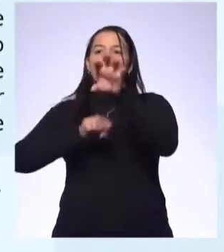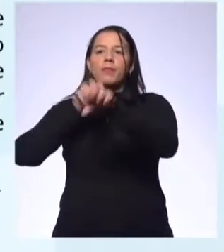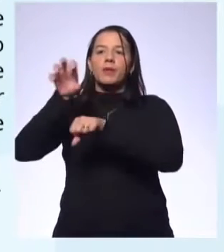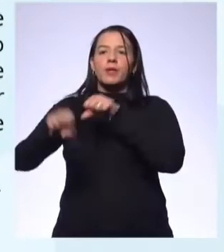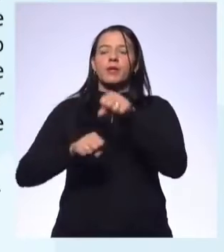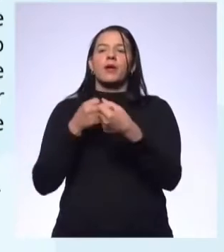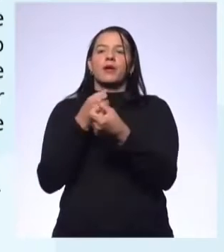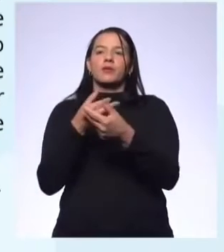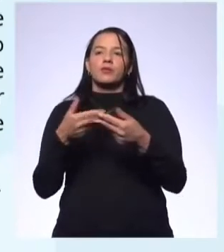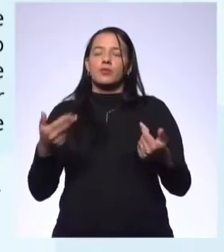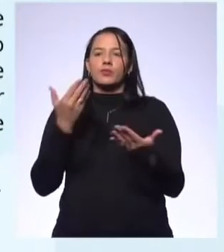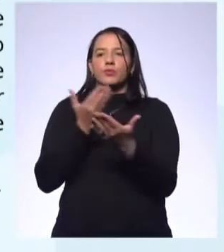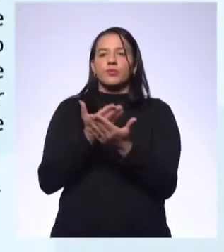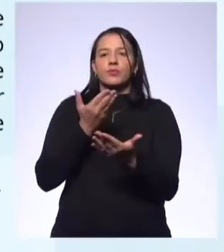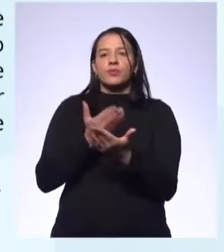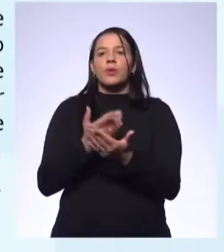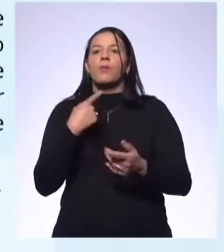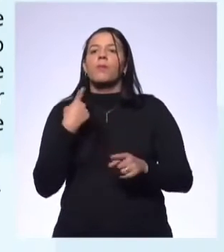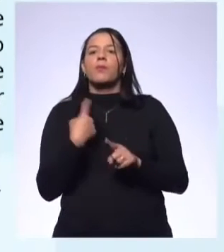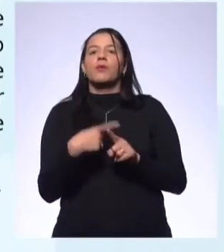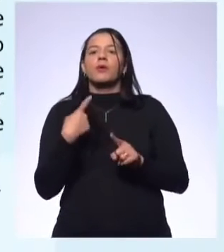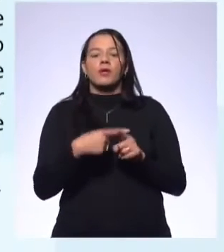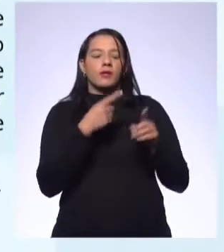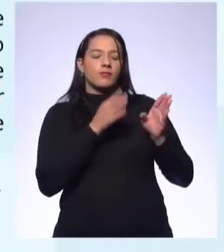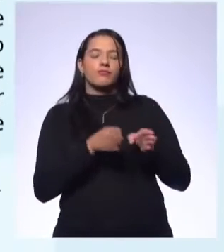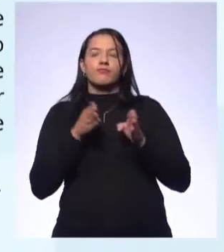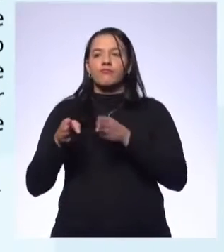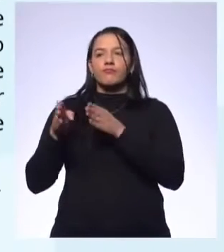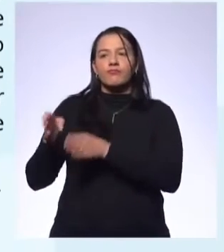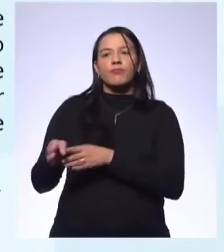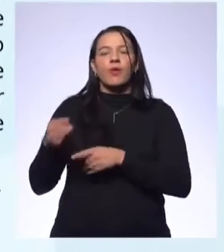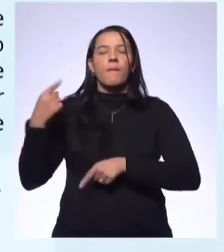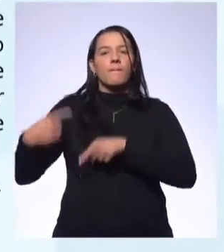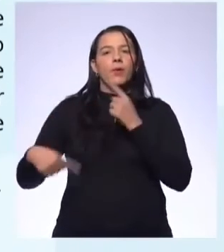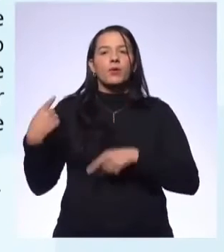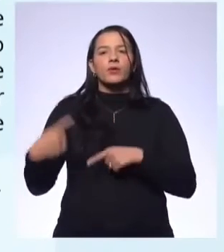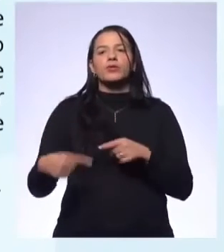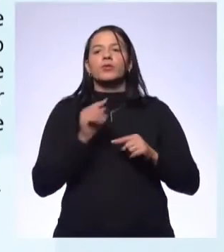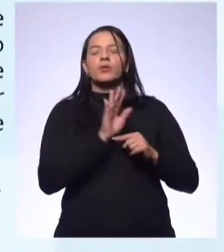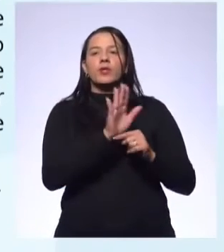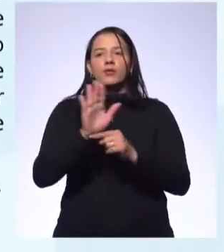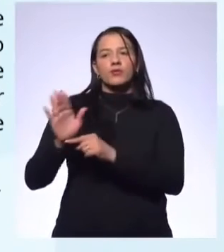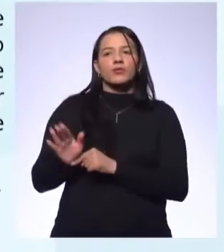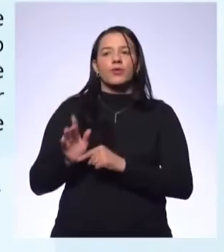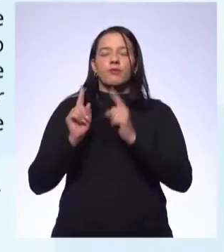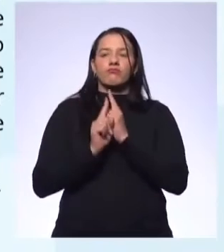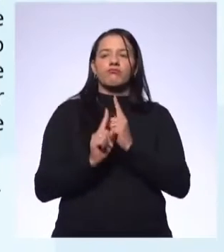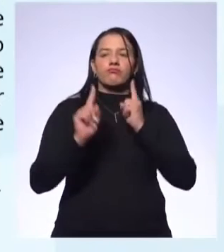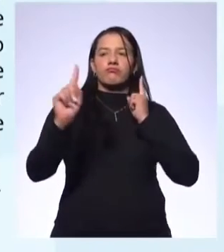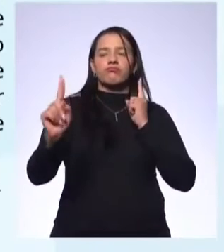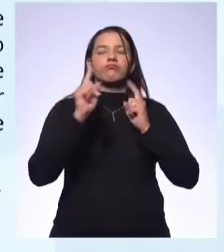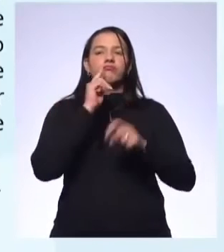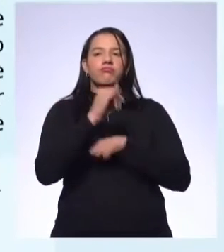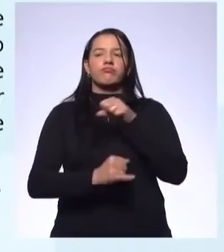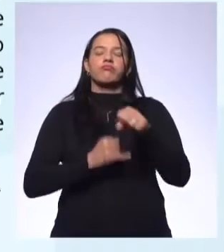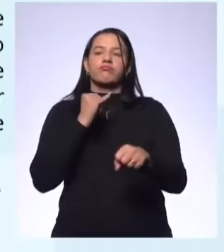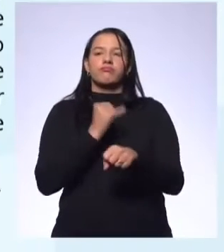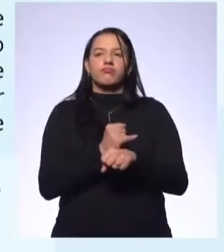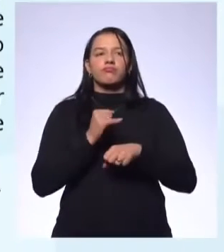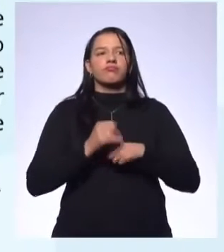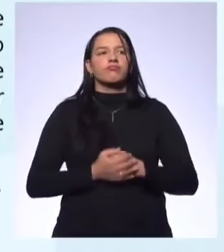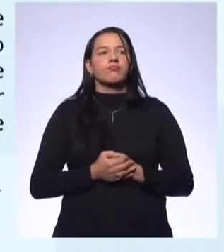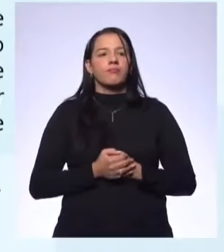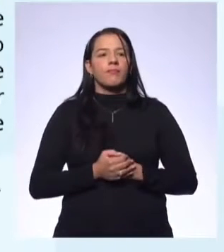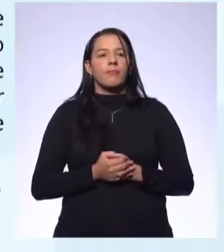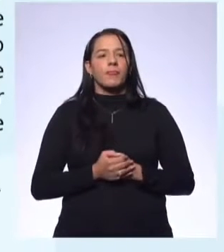físico, visto que não se organizaram políticas que viabilizassem qualquer recurso à distância virtual e online. Olha